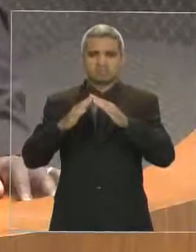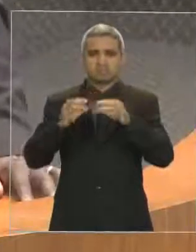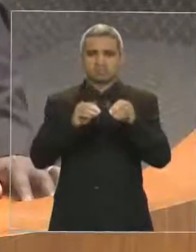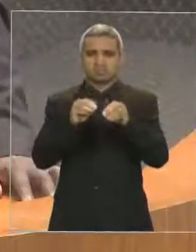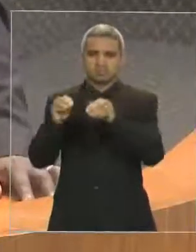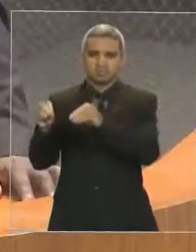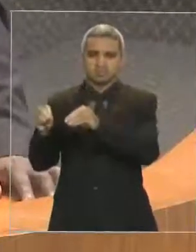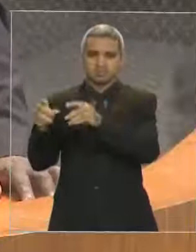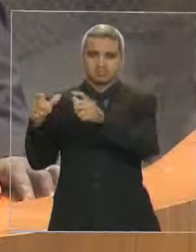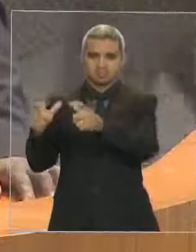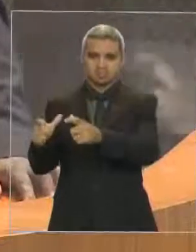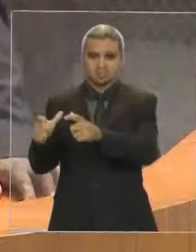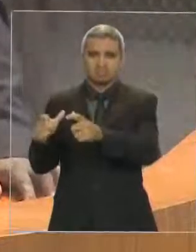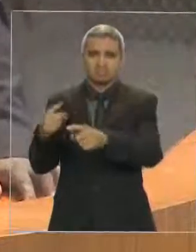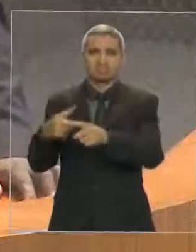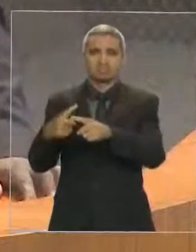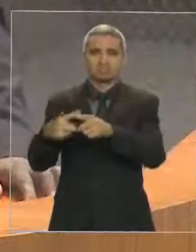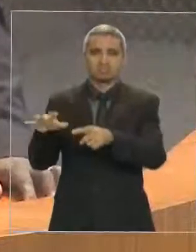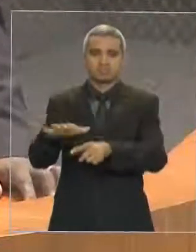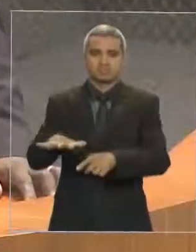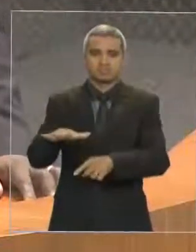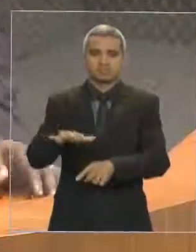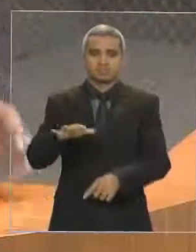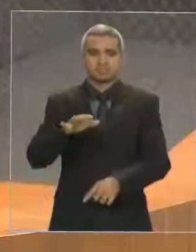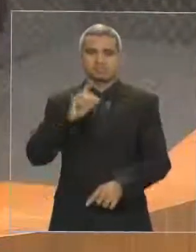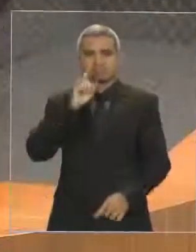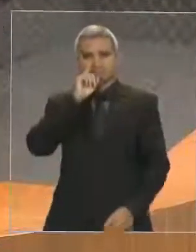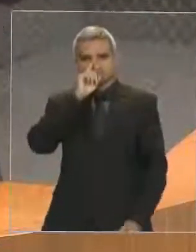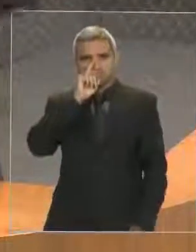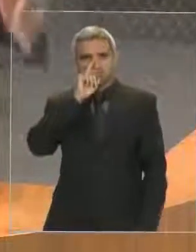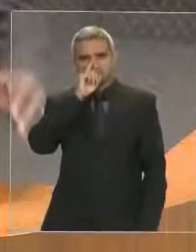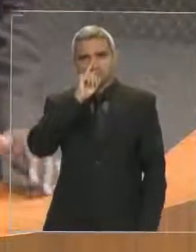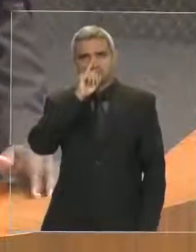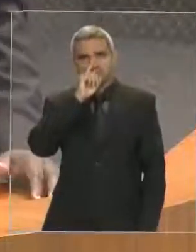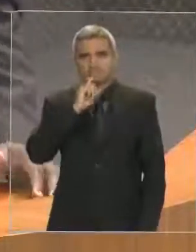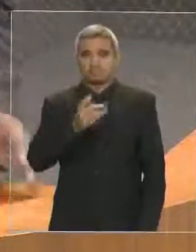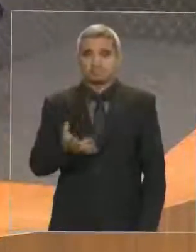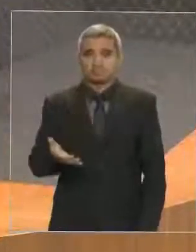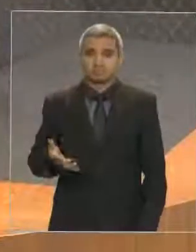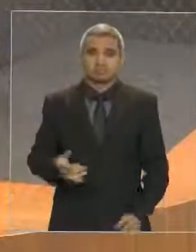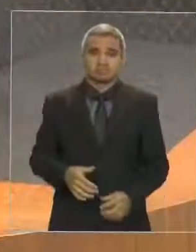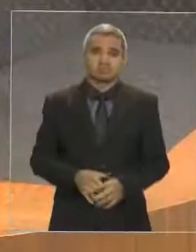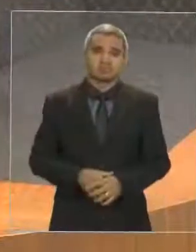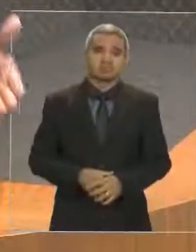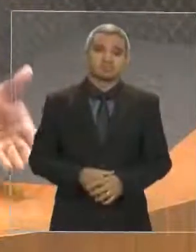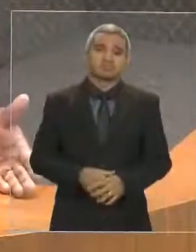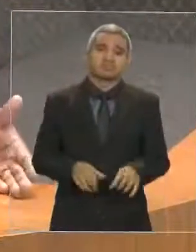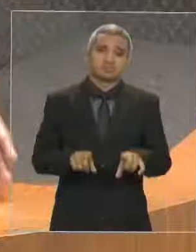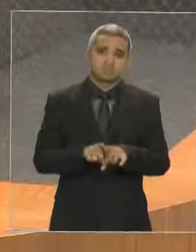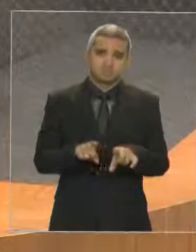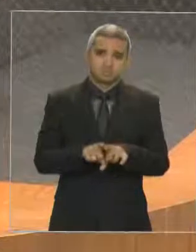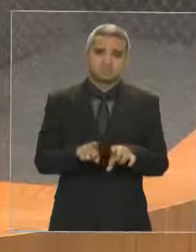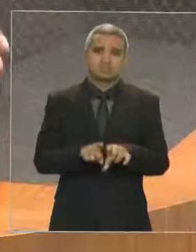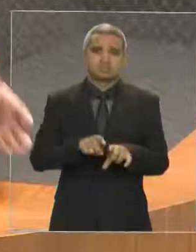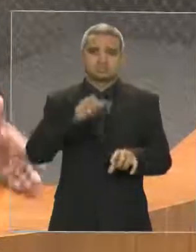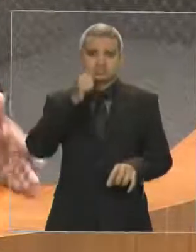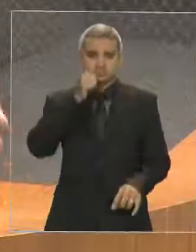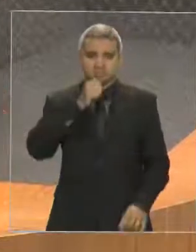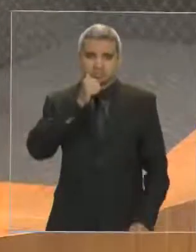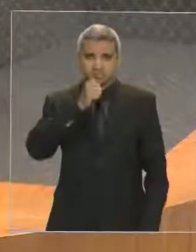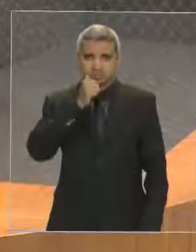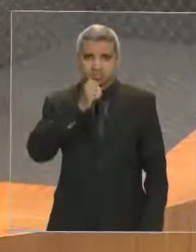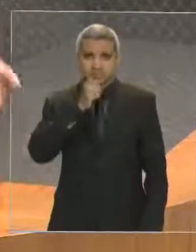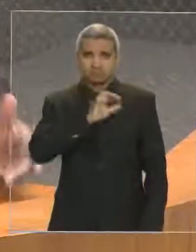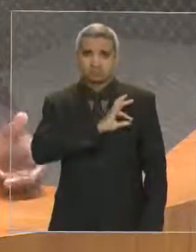pela periculosidade que estava passando. Nós vimos ali o testemunho de uma companheira nossa, que também não vou citar o nome